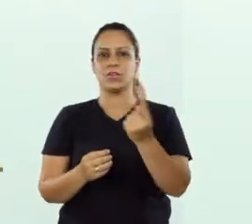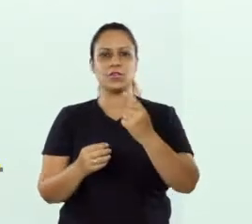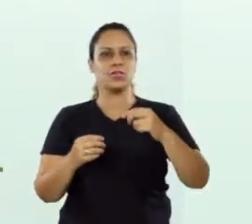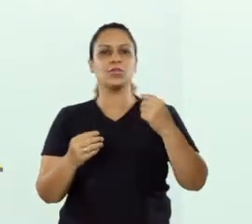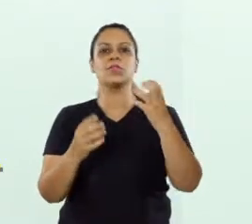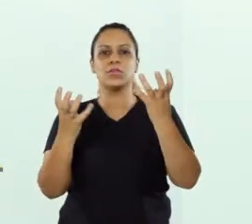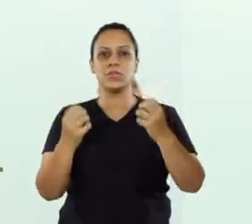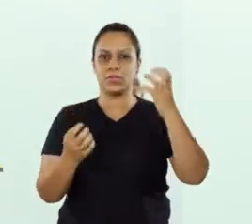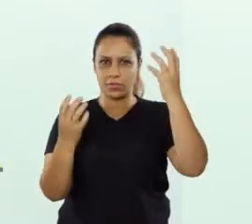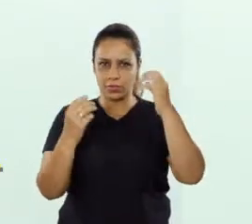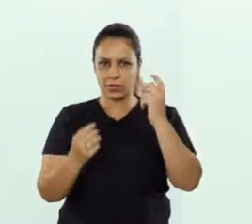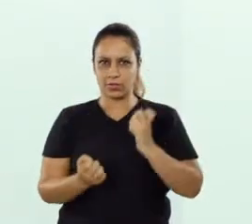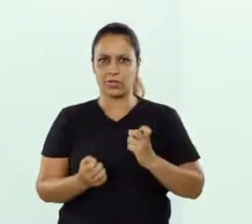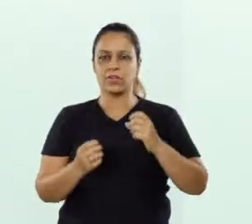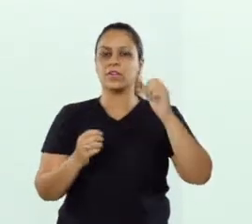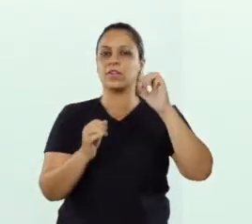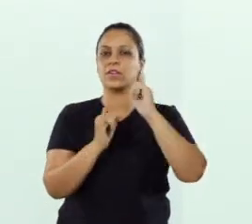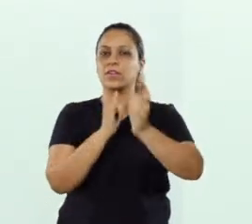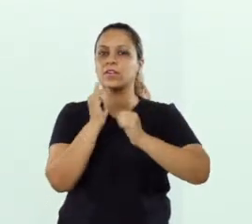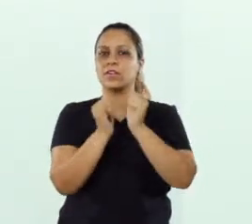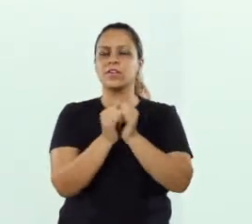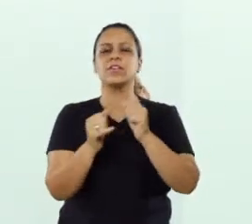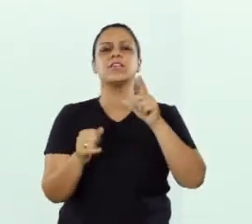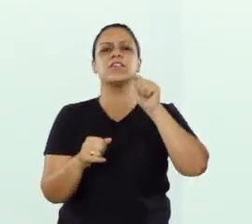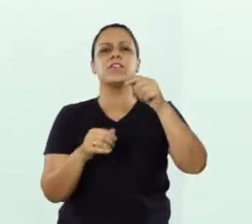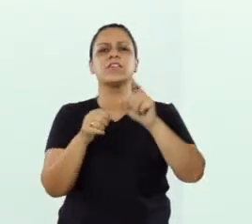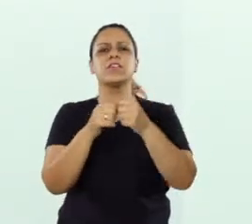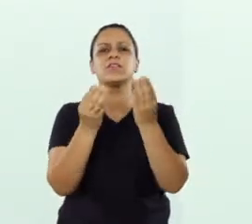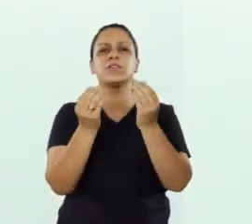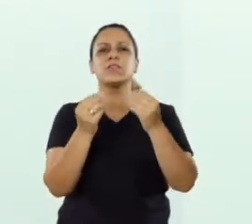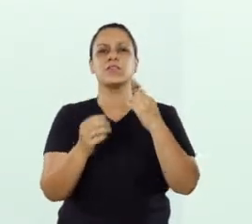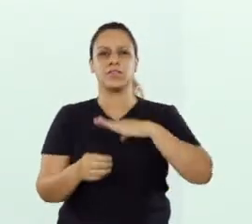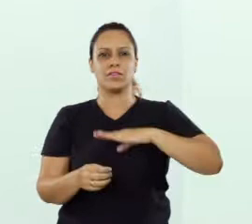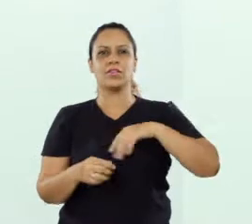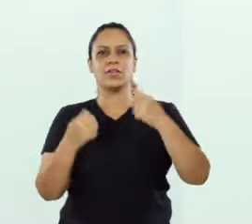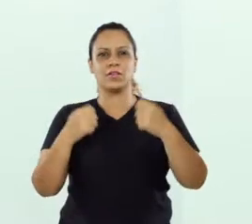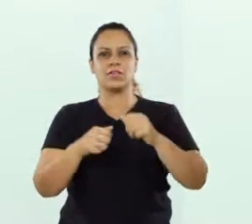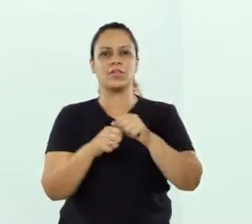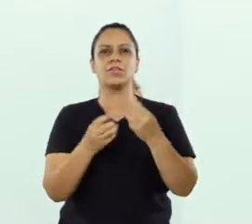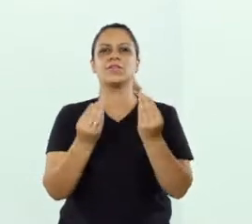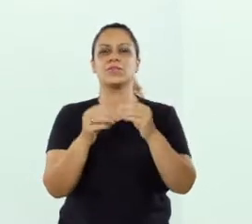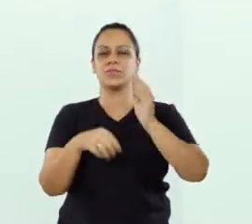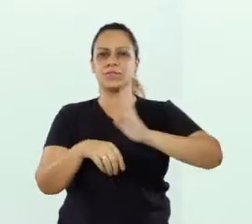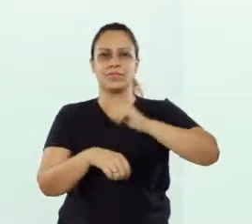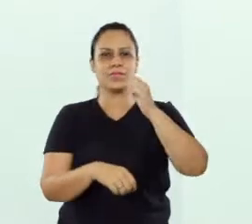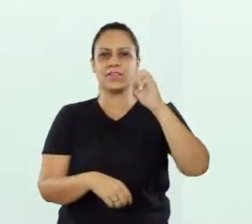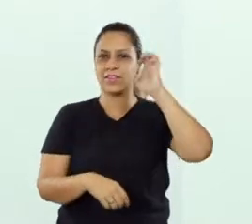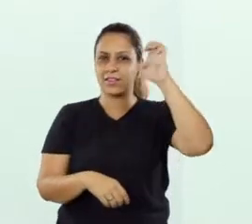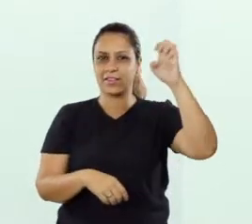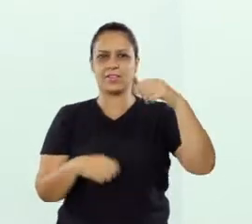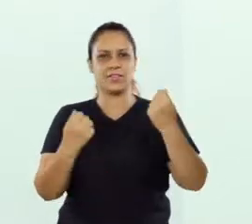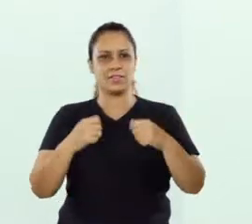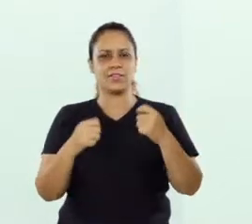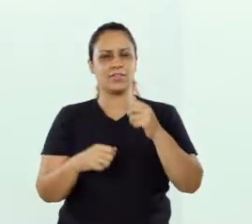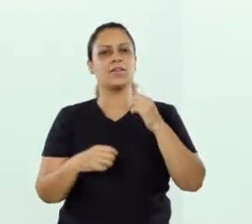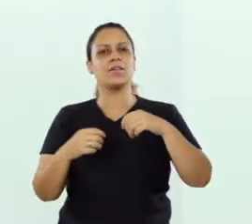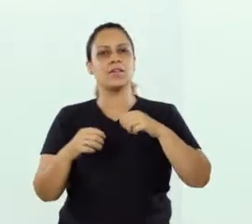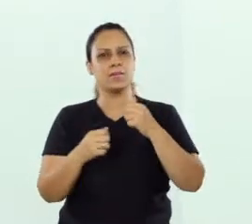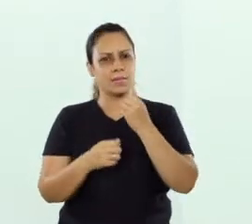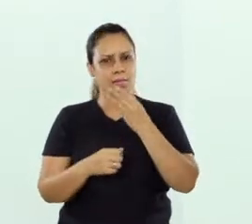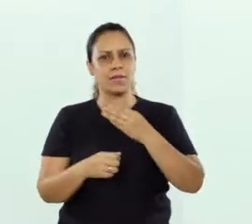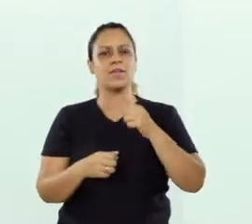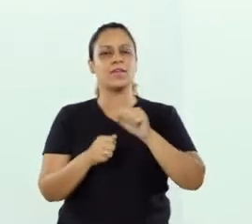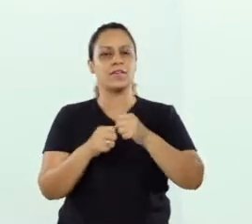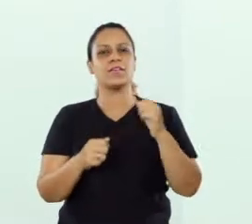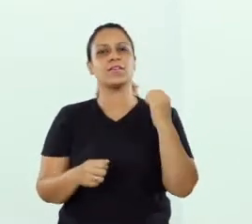propostas estão no site do Edinho. Quem já fez muito pela cidade pode fazer ainda muito mais. Edinho está preparado para fazer